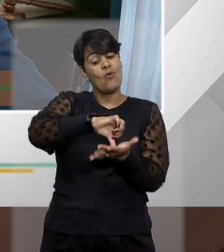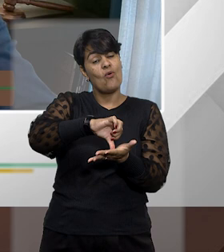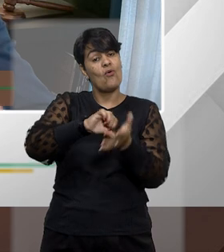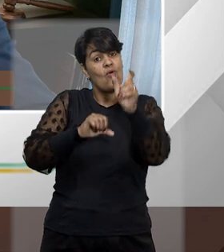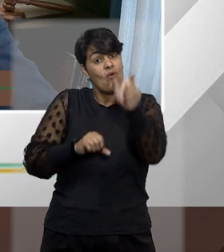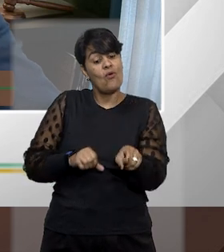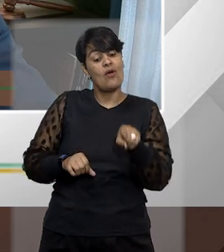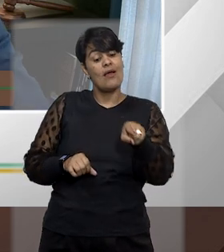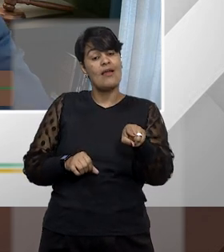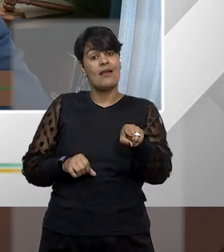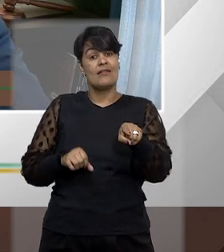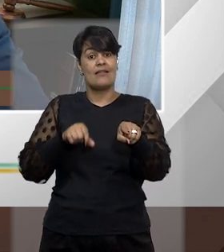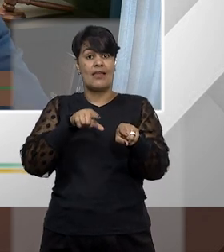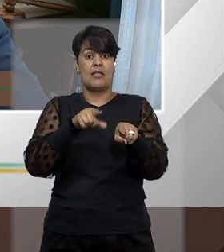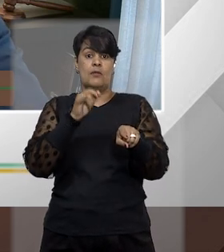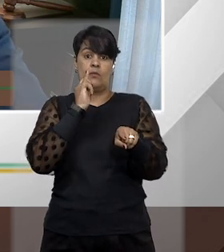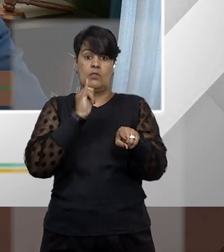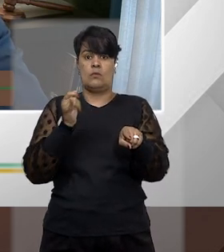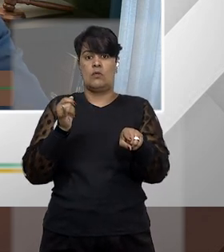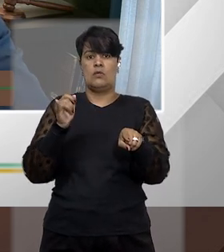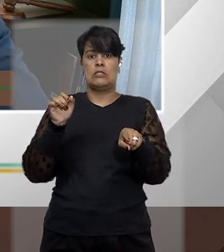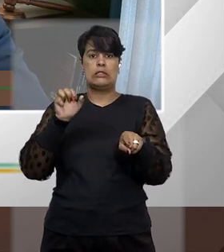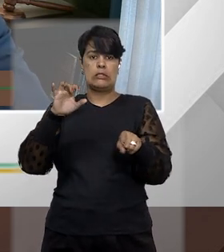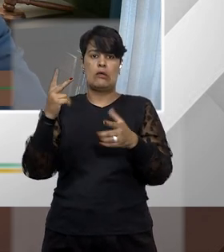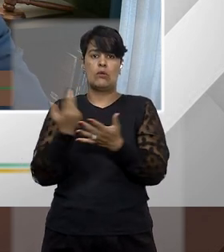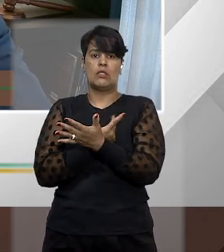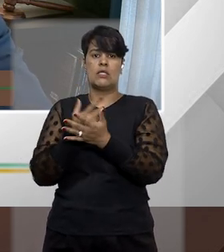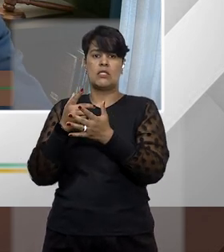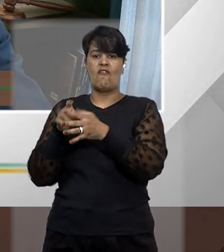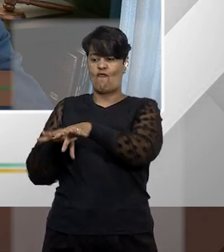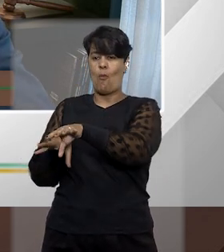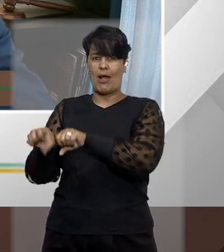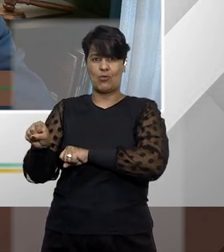ao ali, por exemplo, ele negar uma colação de grau,